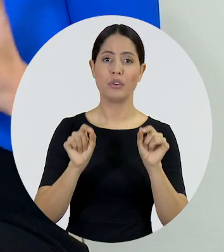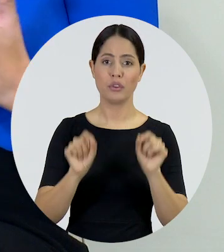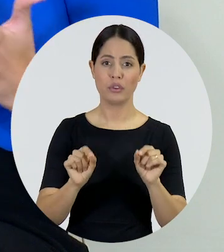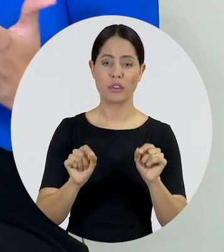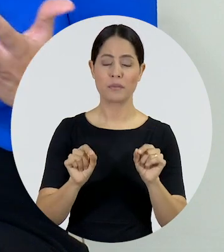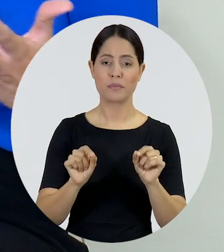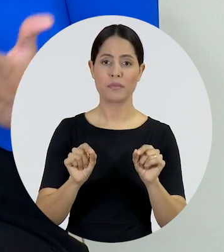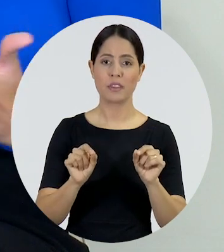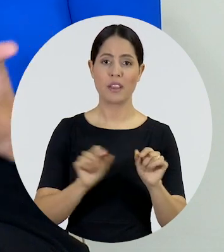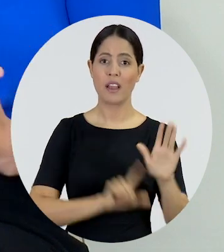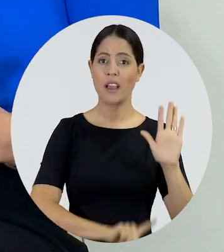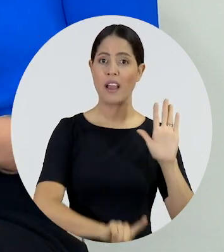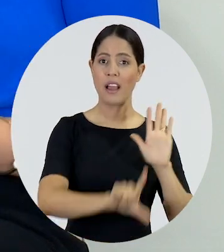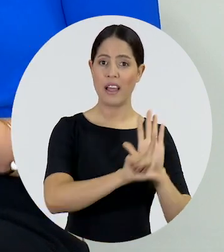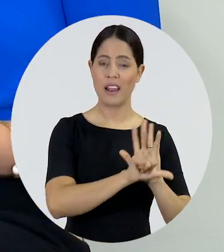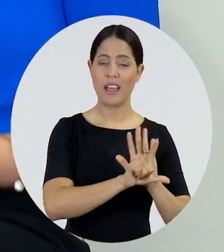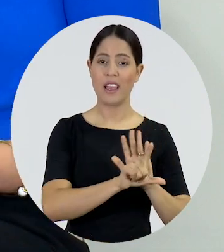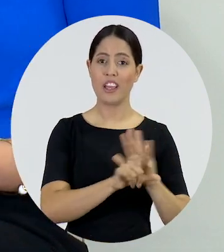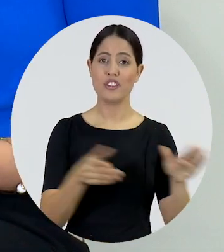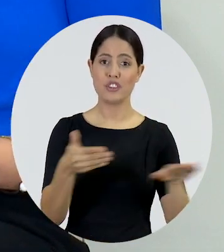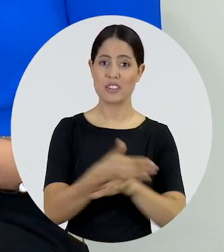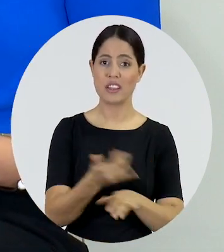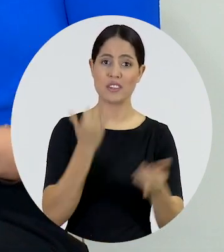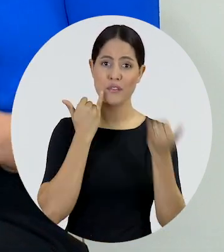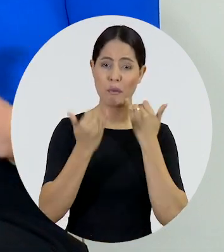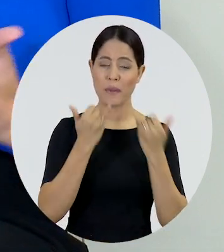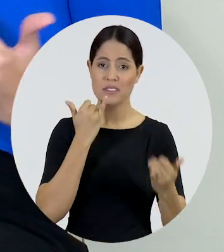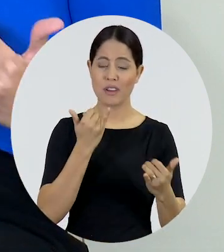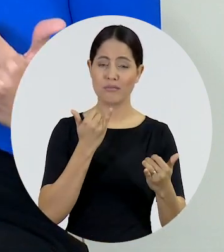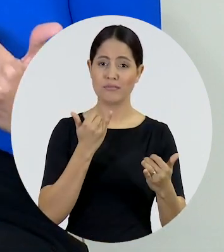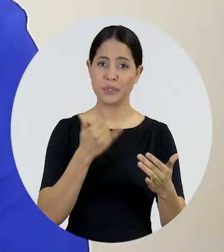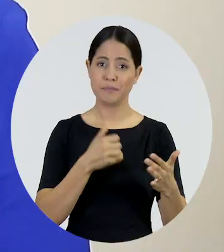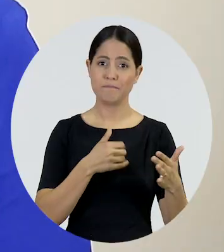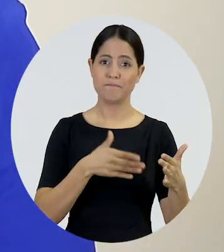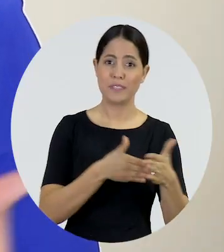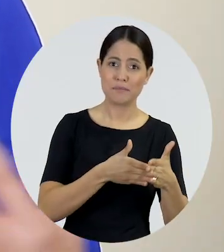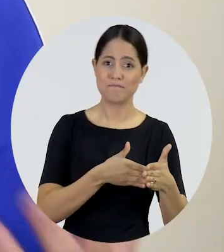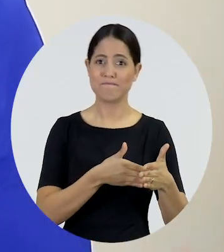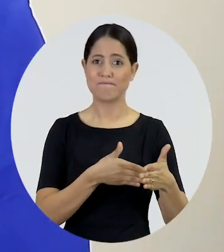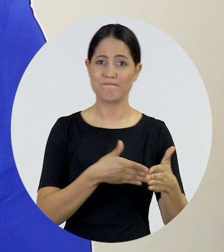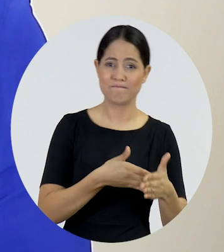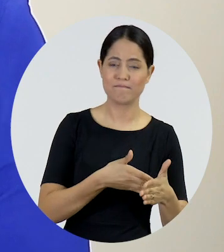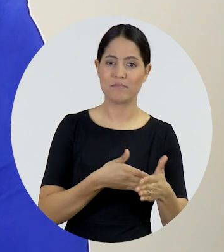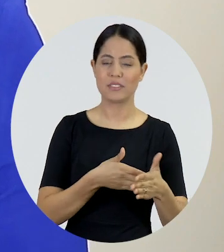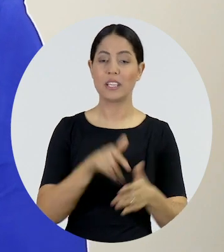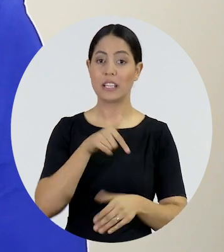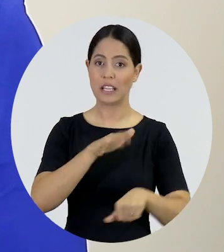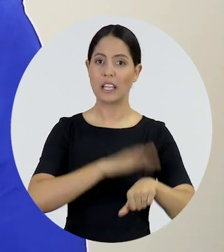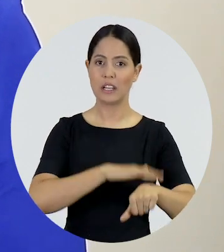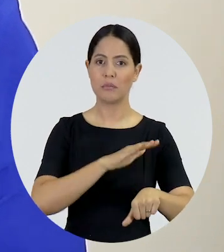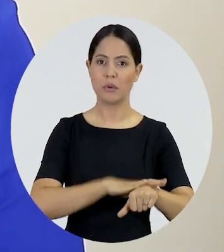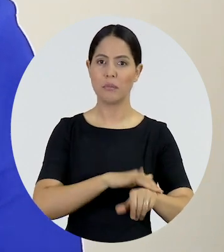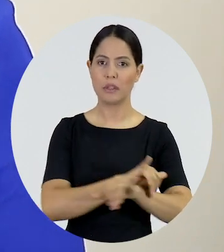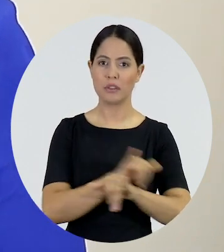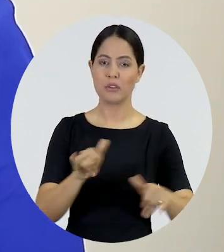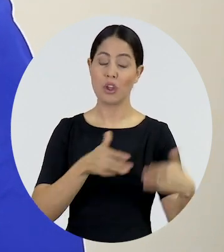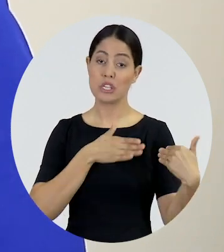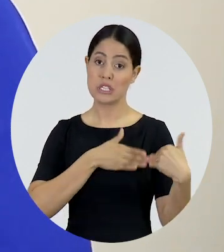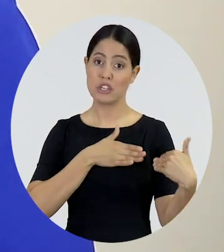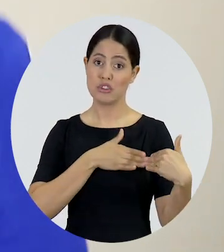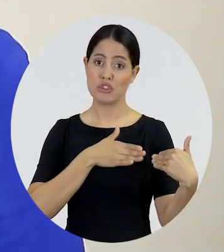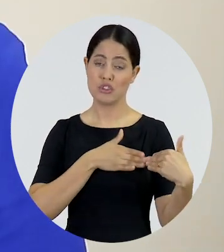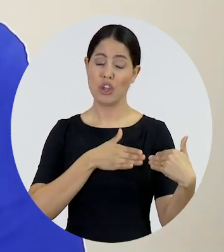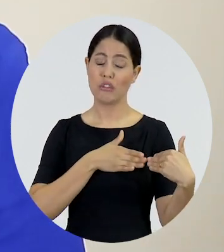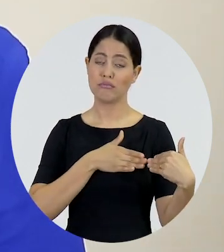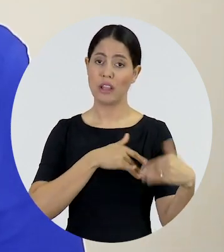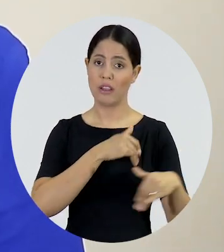foi a modificação e a mudança da lei de acesso à informação, no sentido de deixar o mais possível naquele momento a decretação